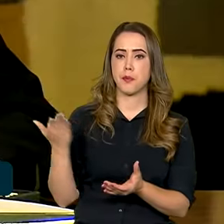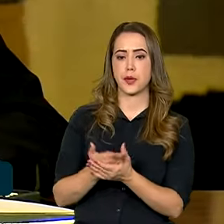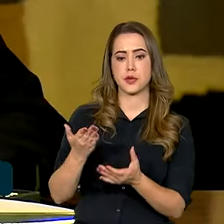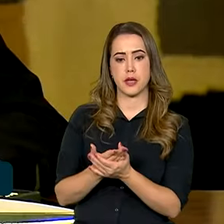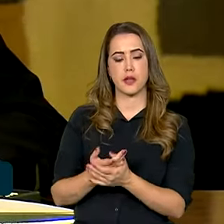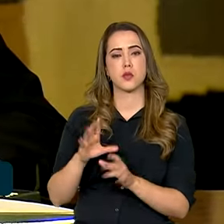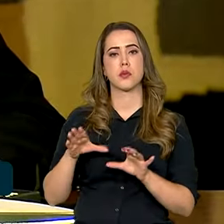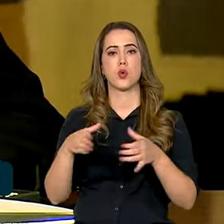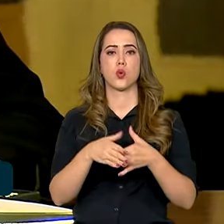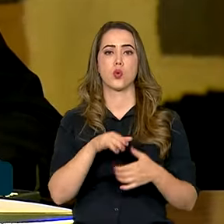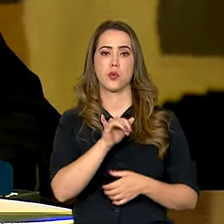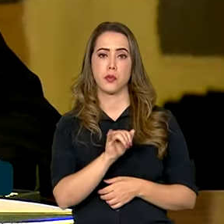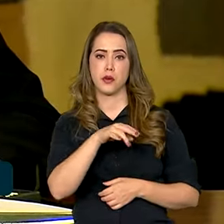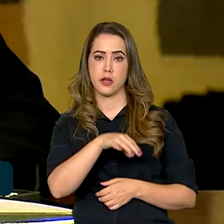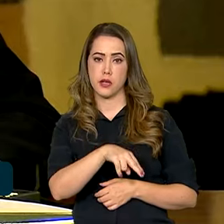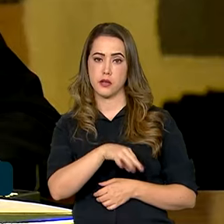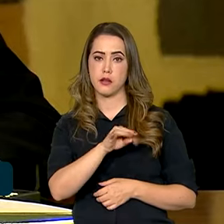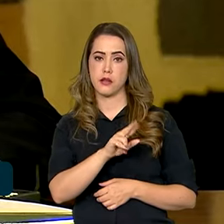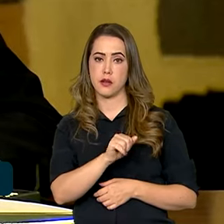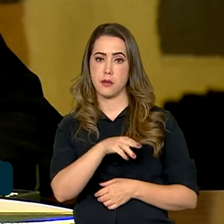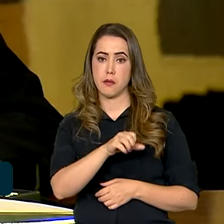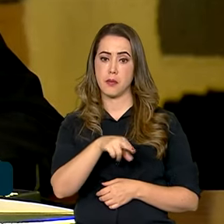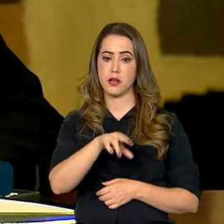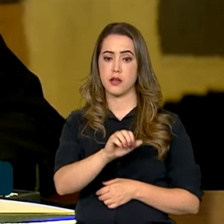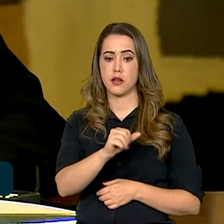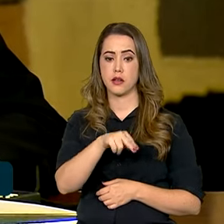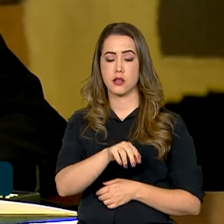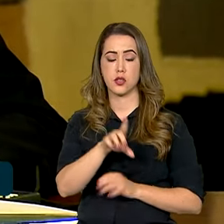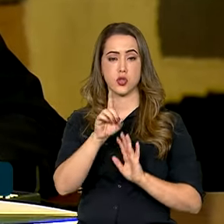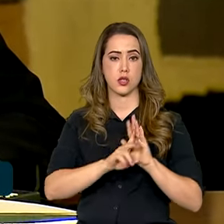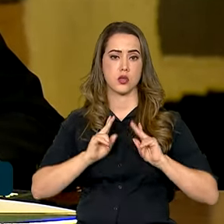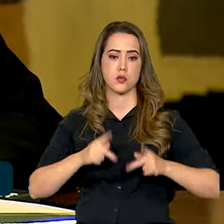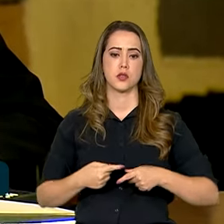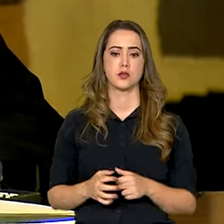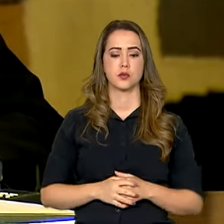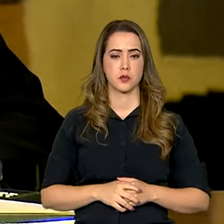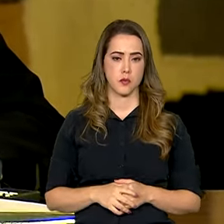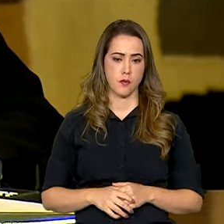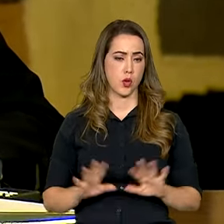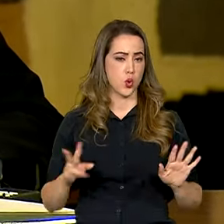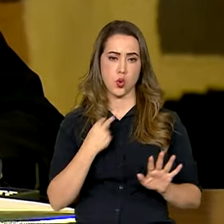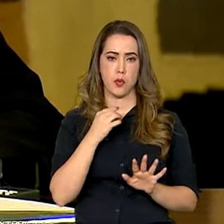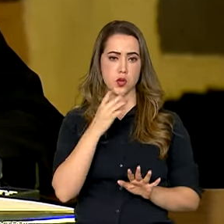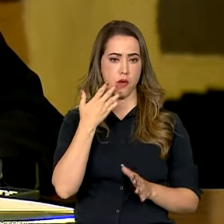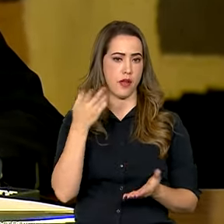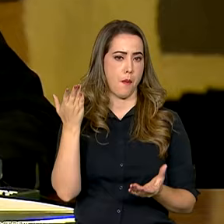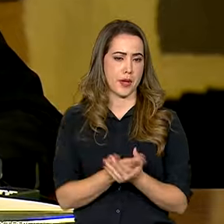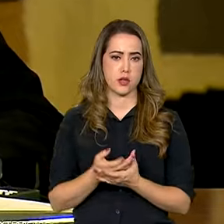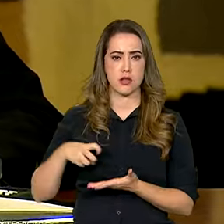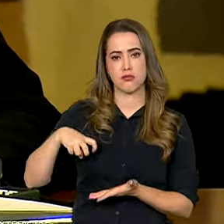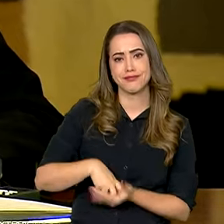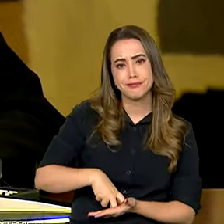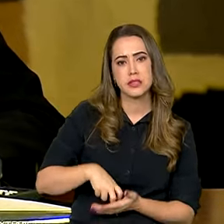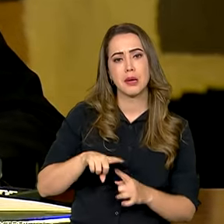pela Corte Interamericana de Direitos Humanos. Não basta proferir uma sentença, mas